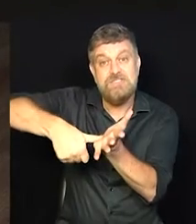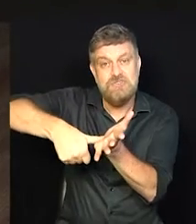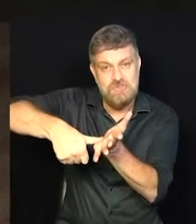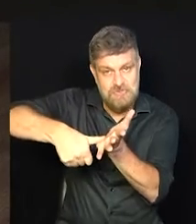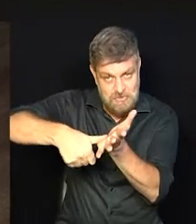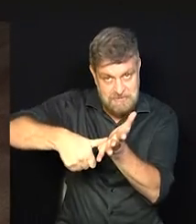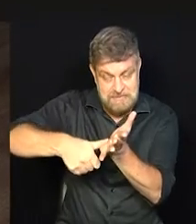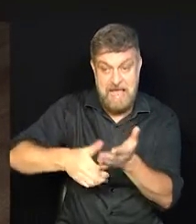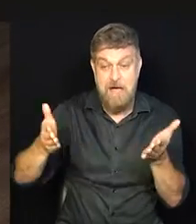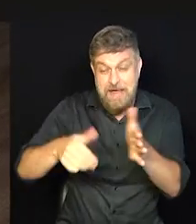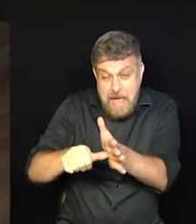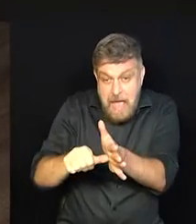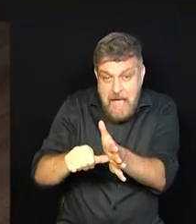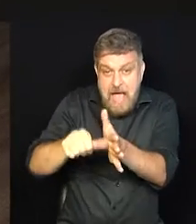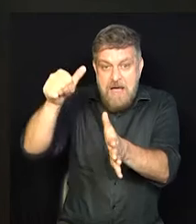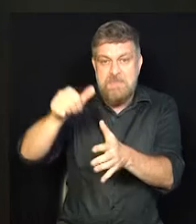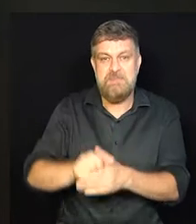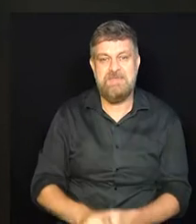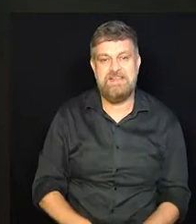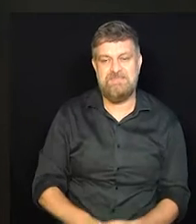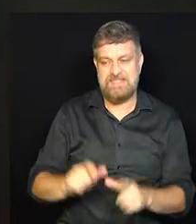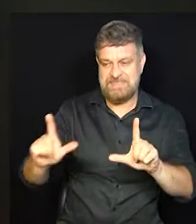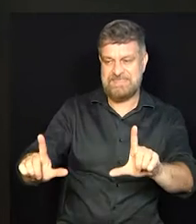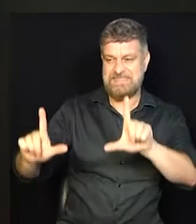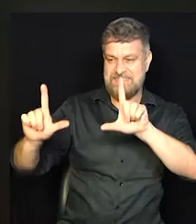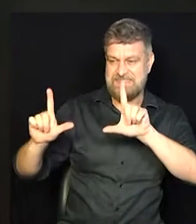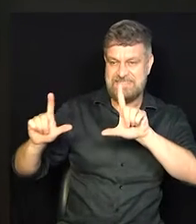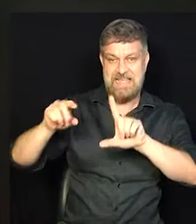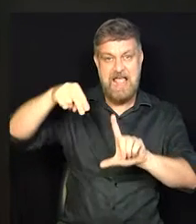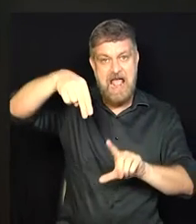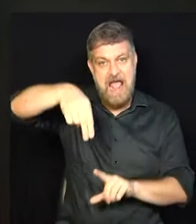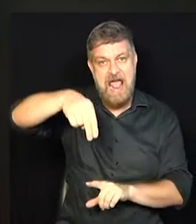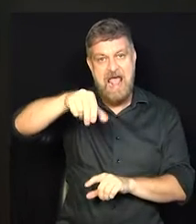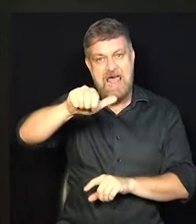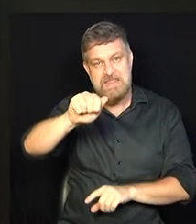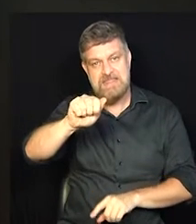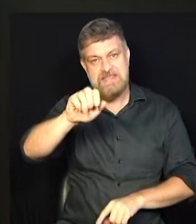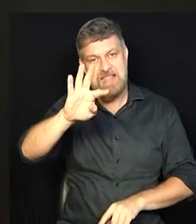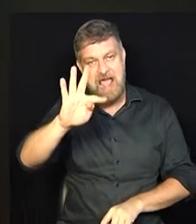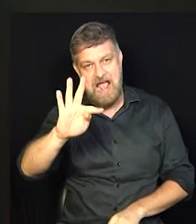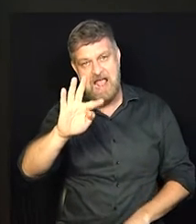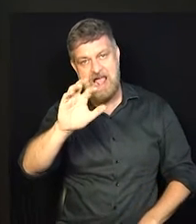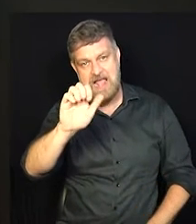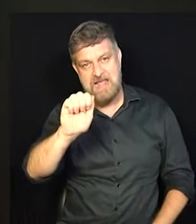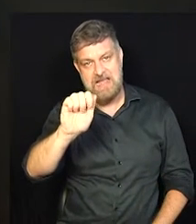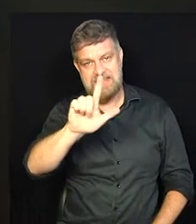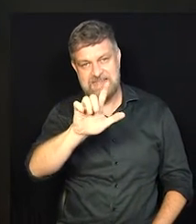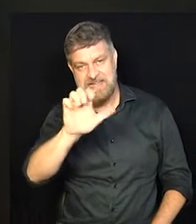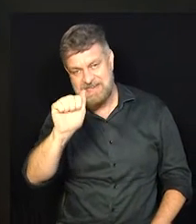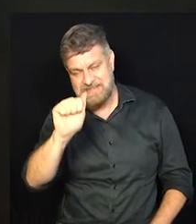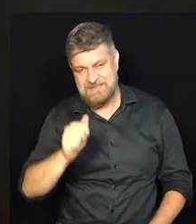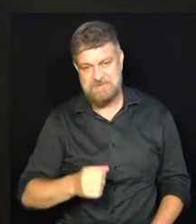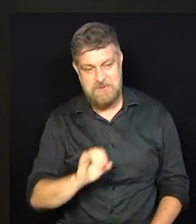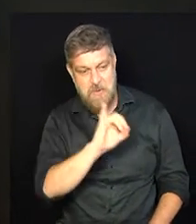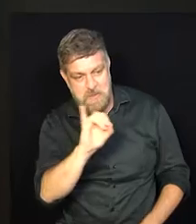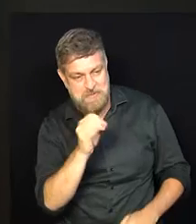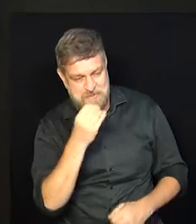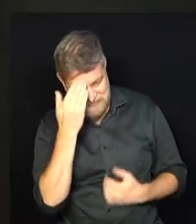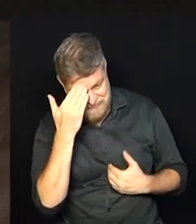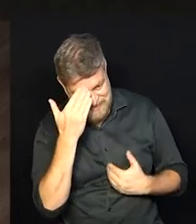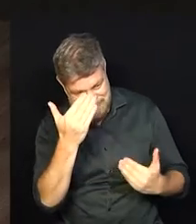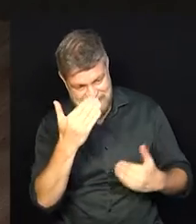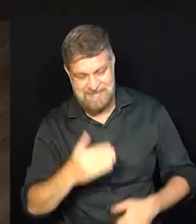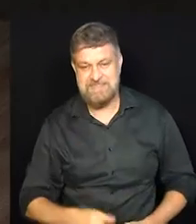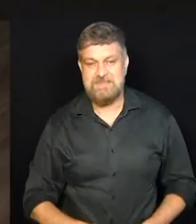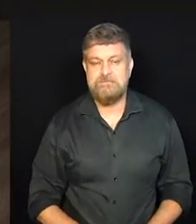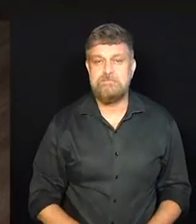Natália e agora pela primeira vez você está aqui com a gente. Seja bem-vinda, Natália. Oi, obrigada. Me